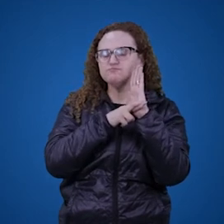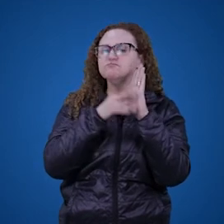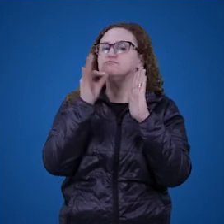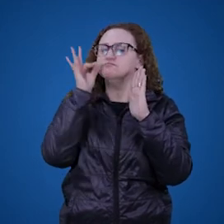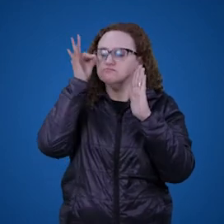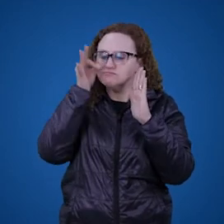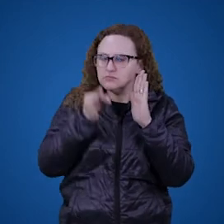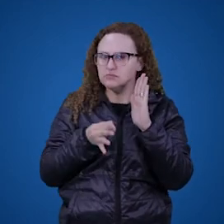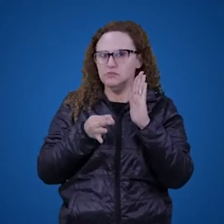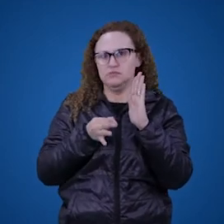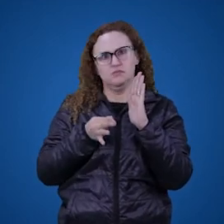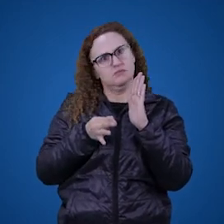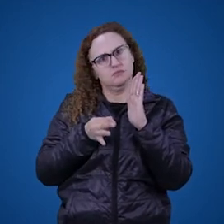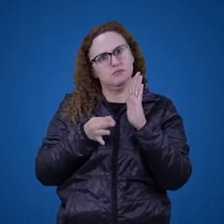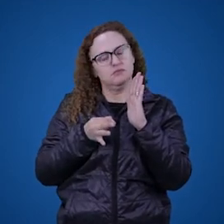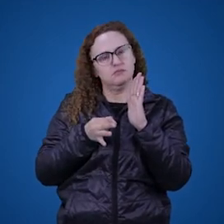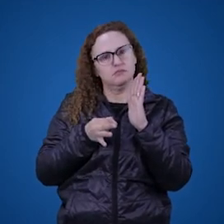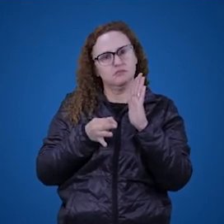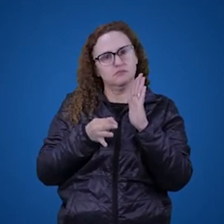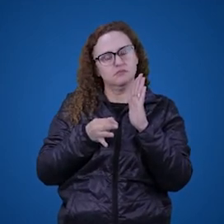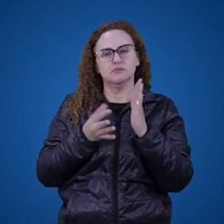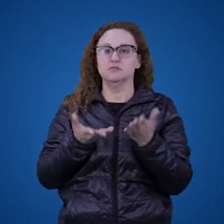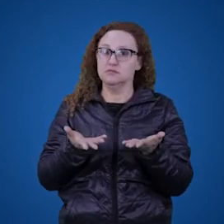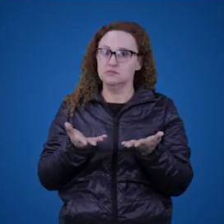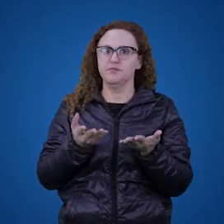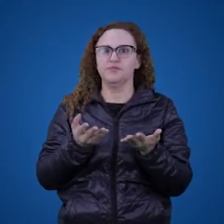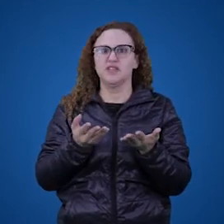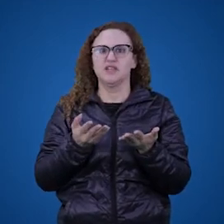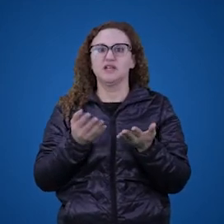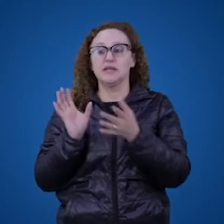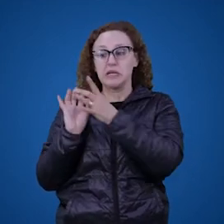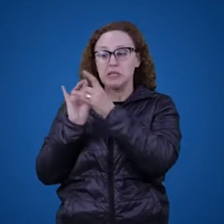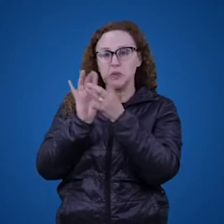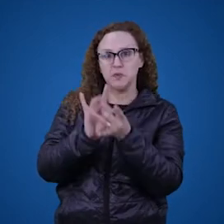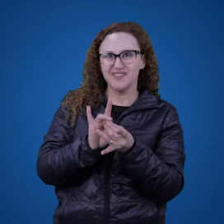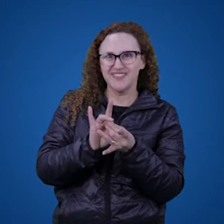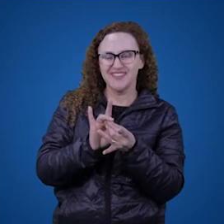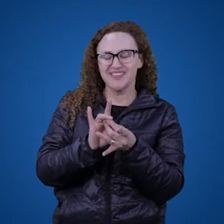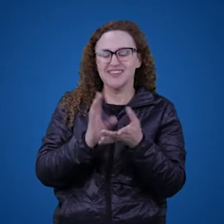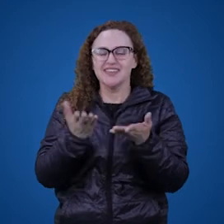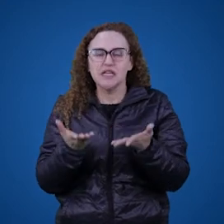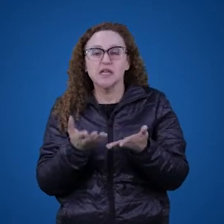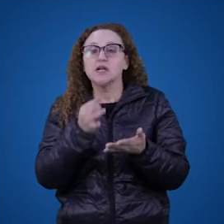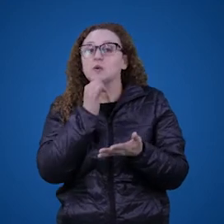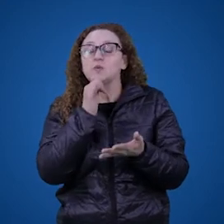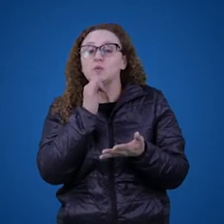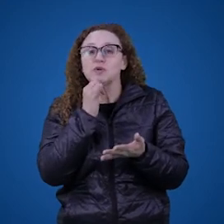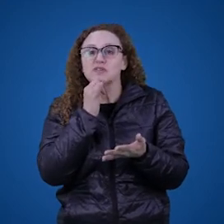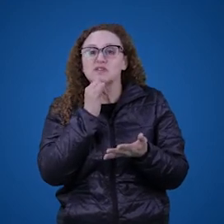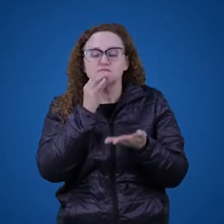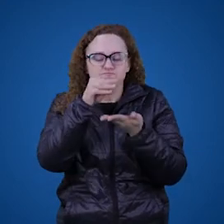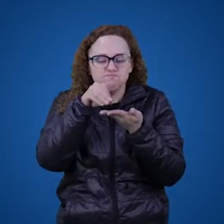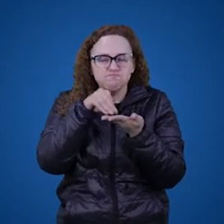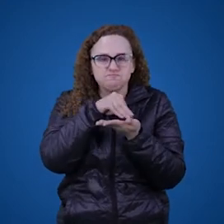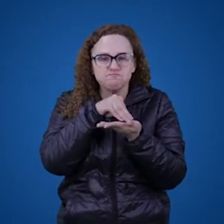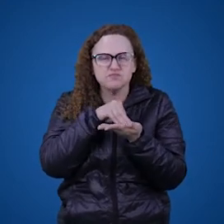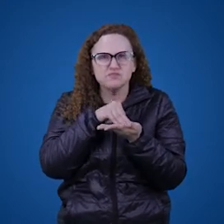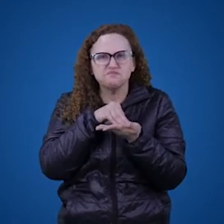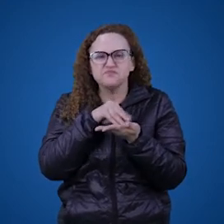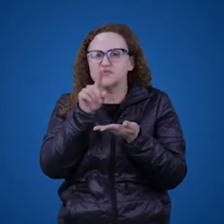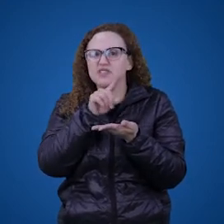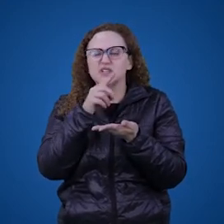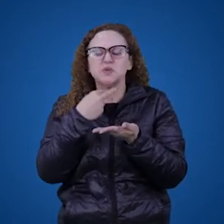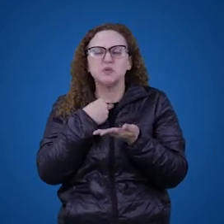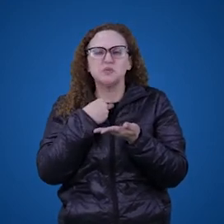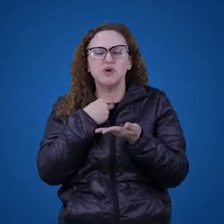maneira adequada dadas as jogadas feitas naquela partida. Ou seja, naquele contexto. Então, eu, por exemplo, se estou jogando xadrez, eu